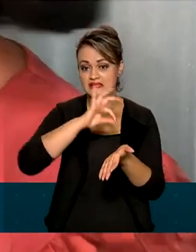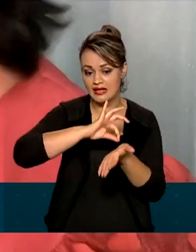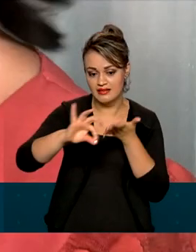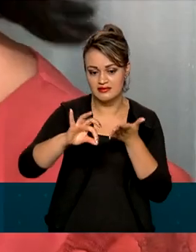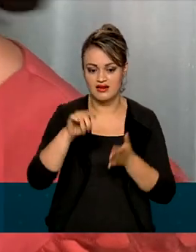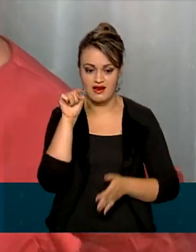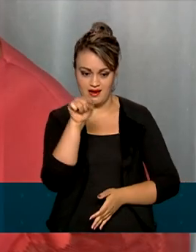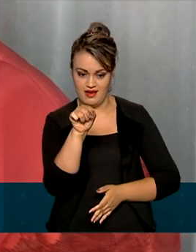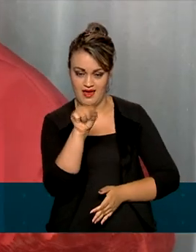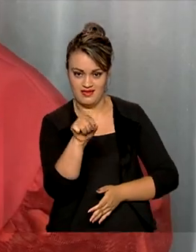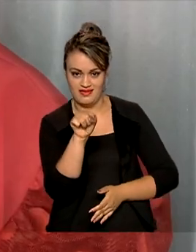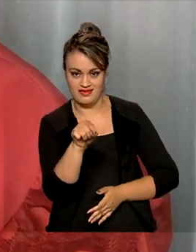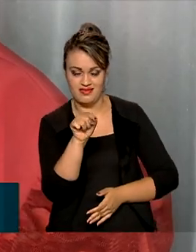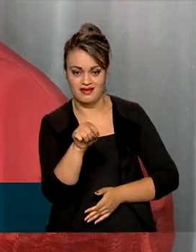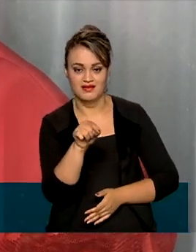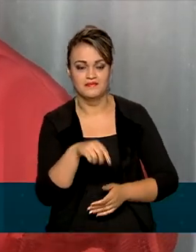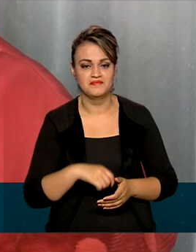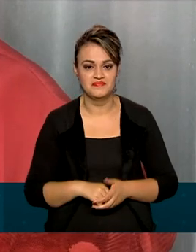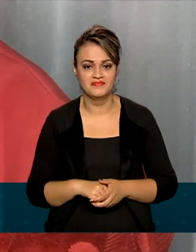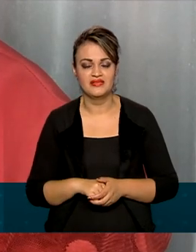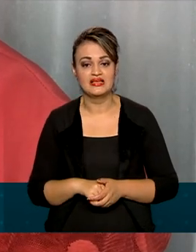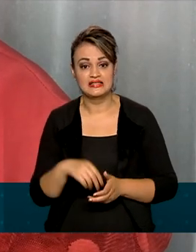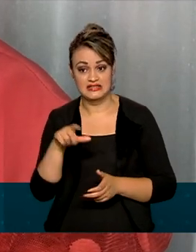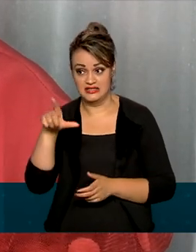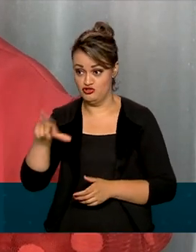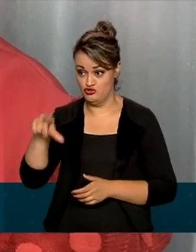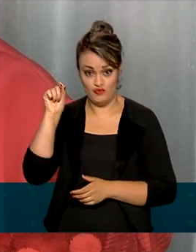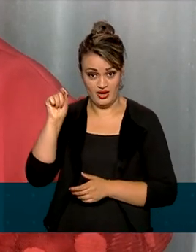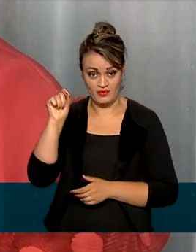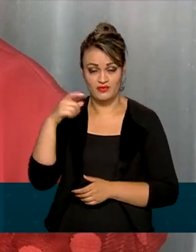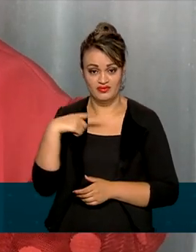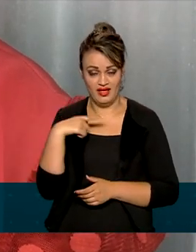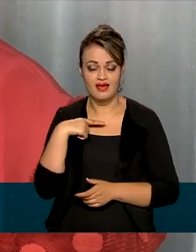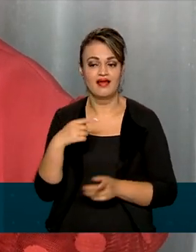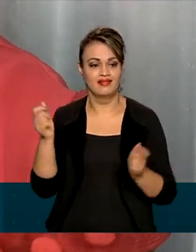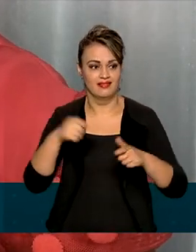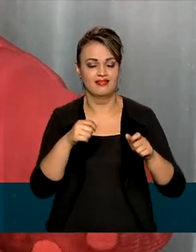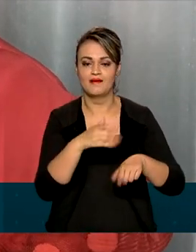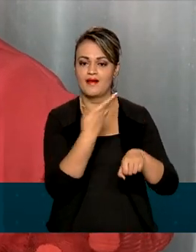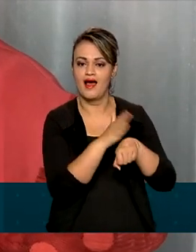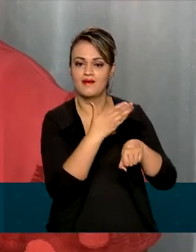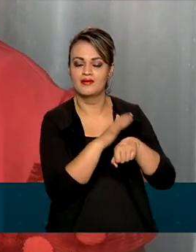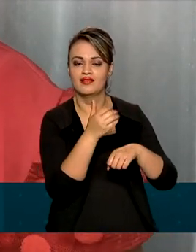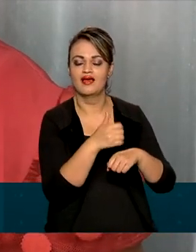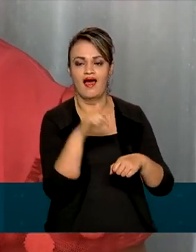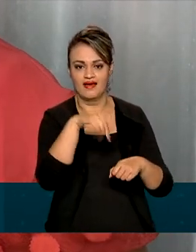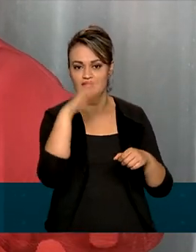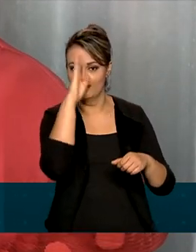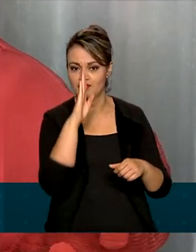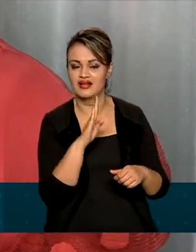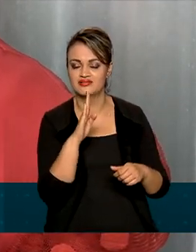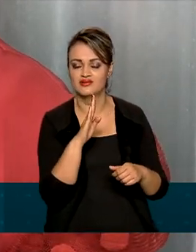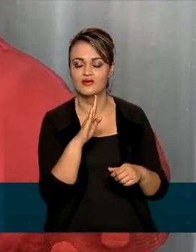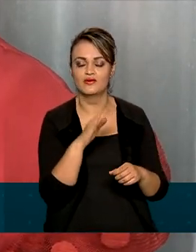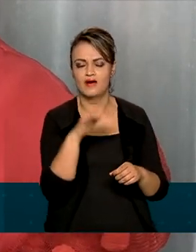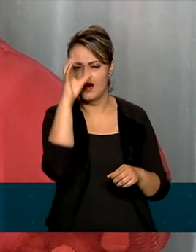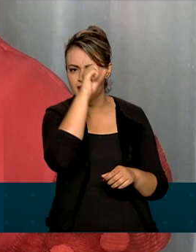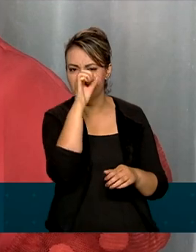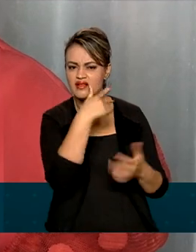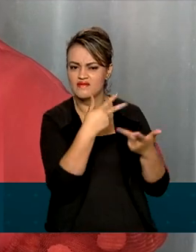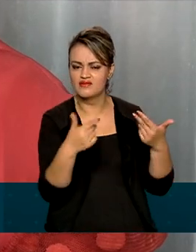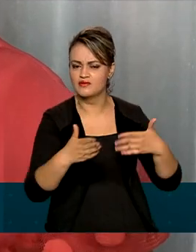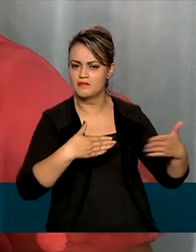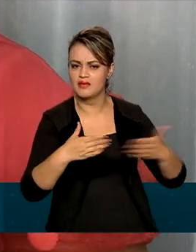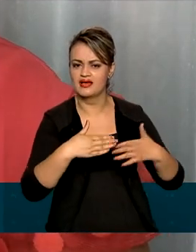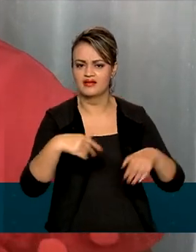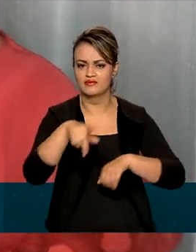inscrever nesta plataforma do programa. Quem for selecionado, começa a capacitação ainda no Brasil, com lições sobre o mercado